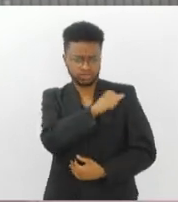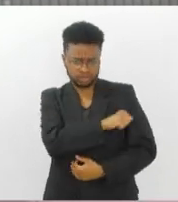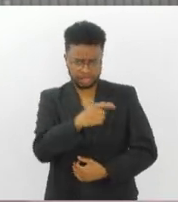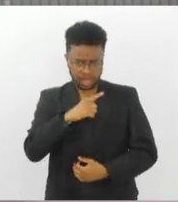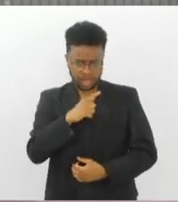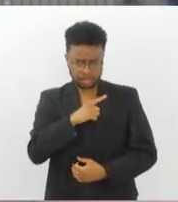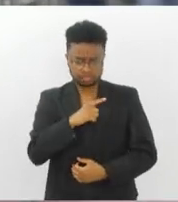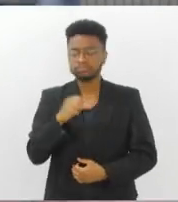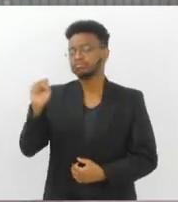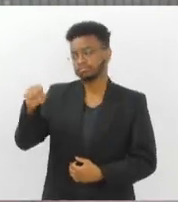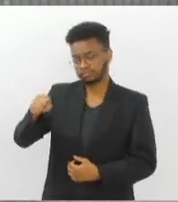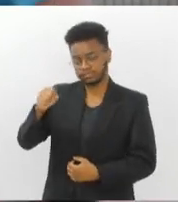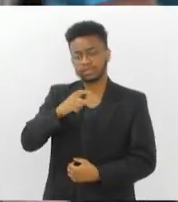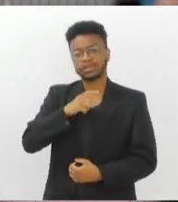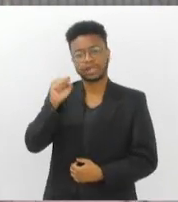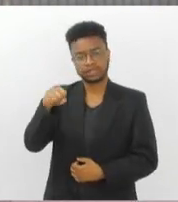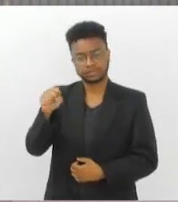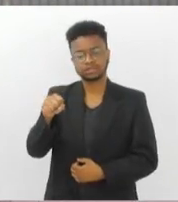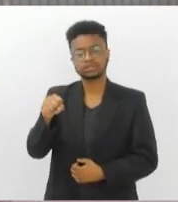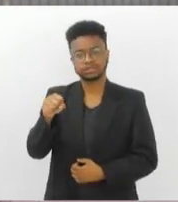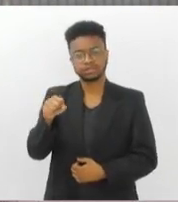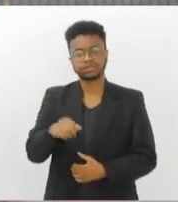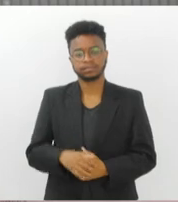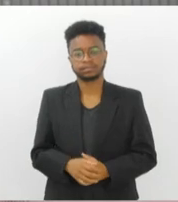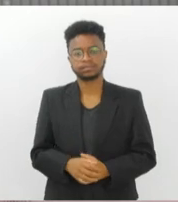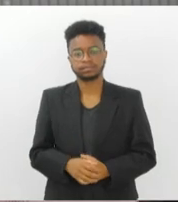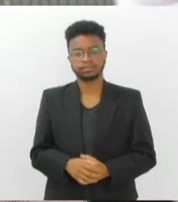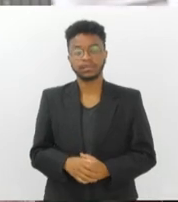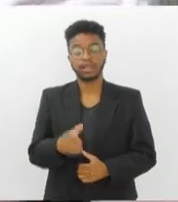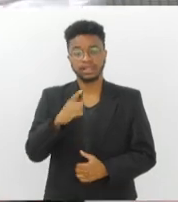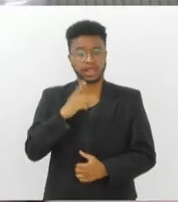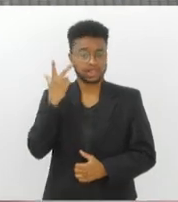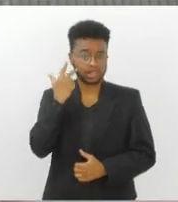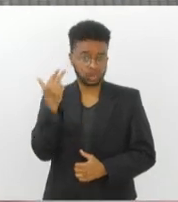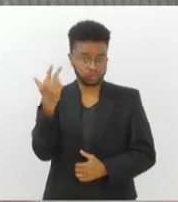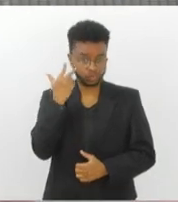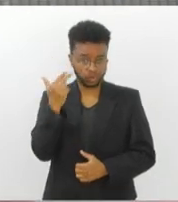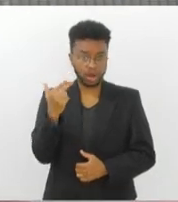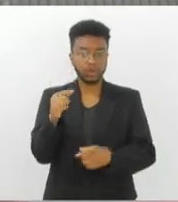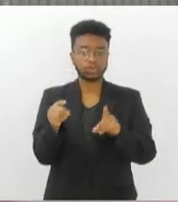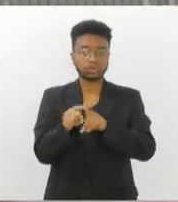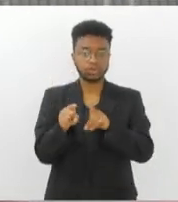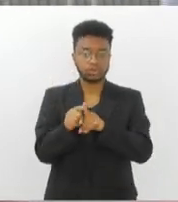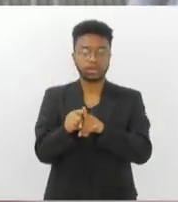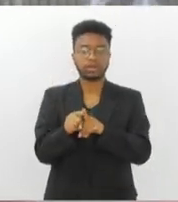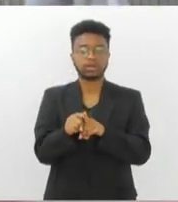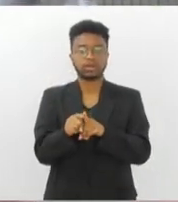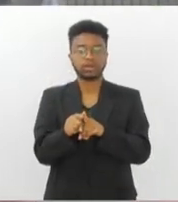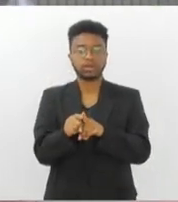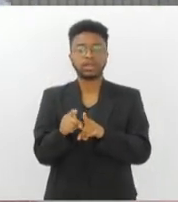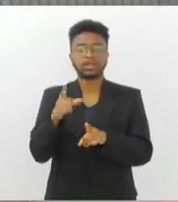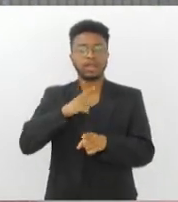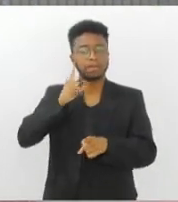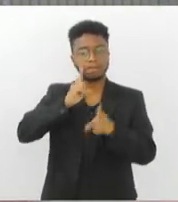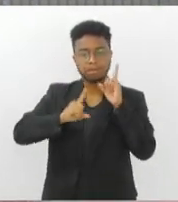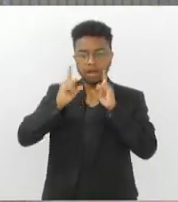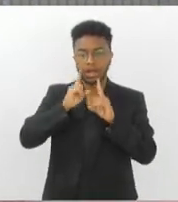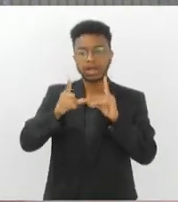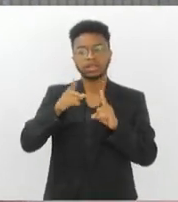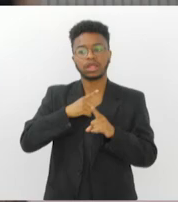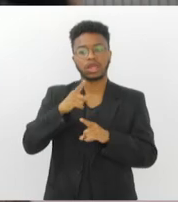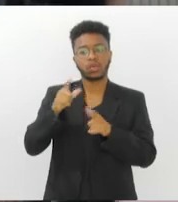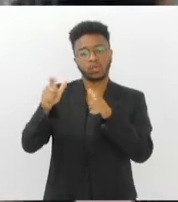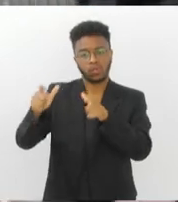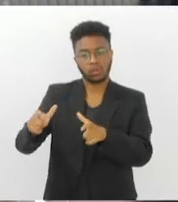Temos, temos sim. A gente tem ela de forma natural, tem um indício em Maricá de um reservatório que